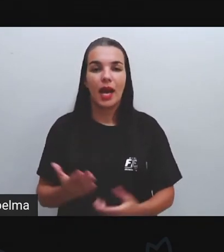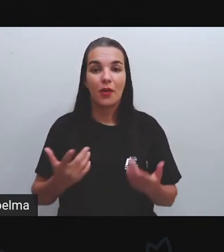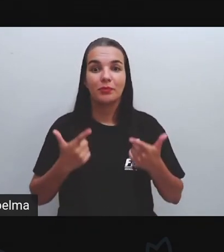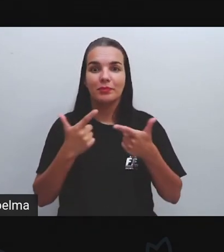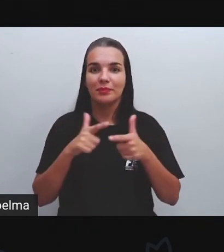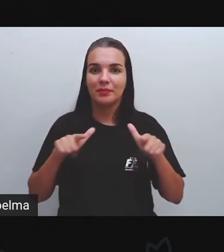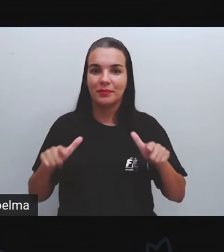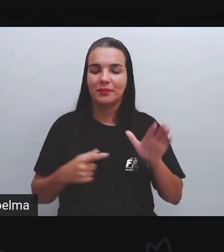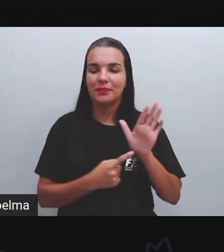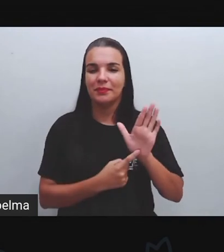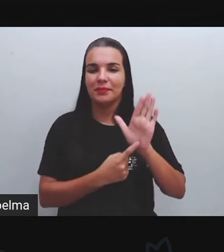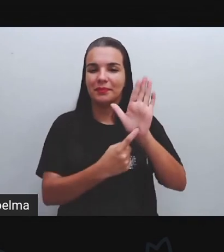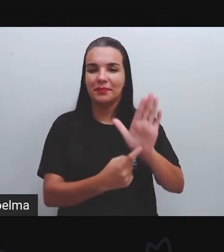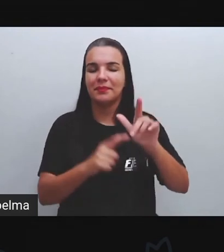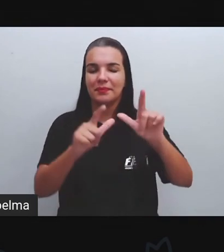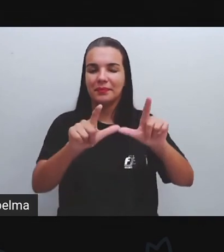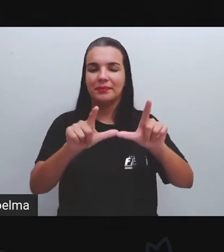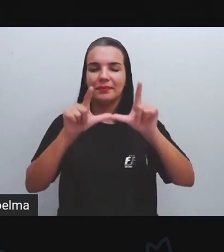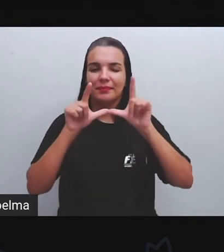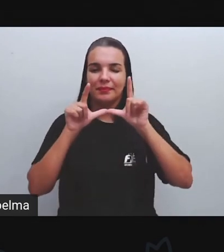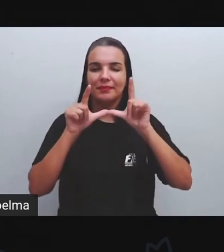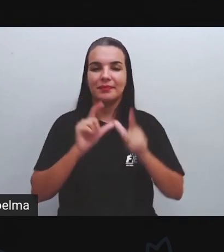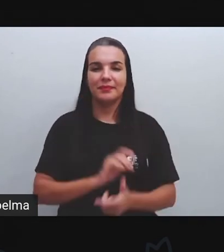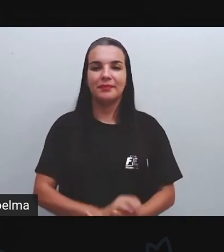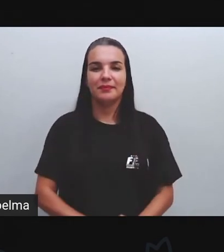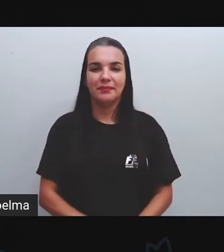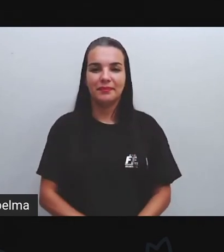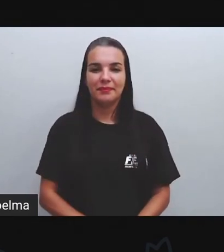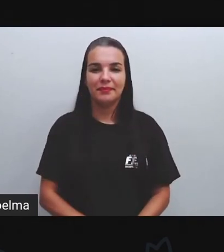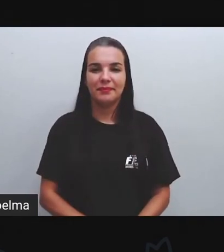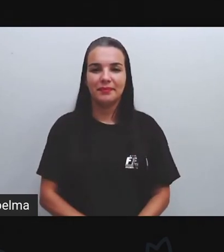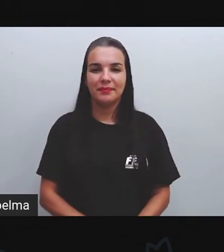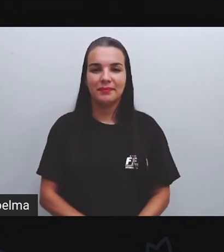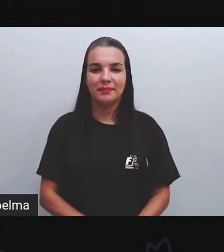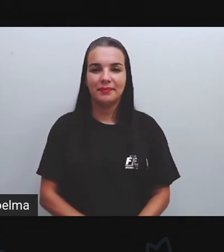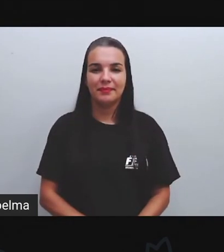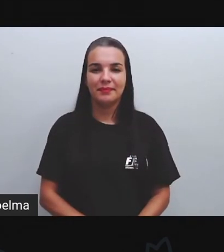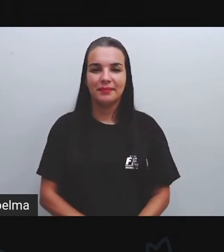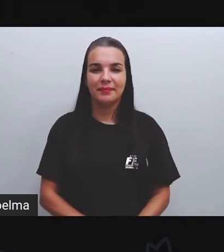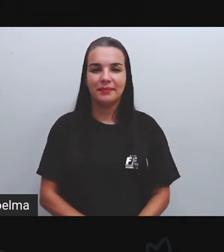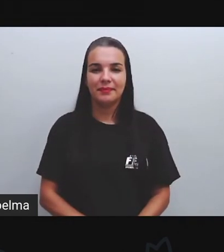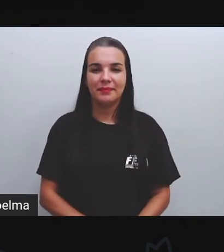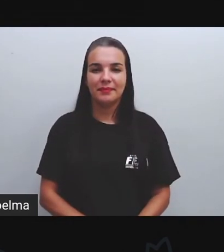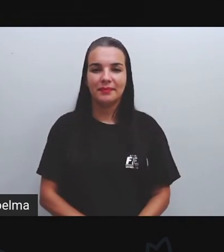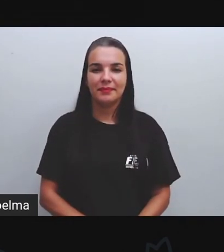novamente com vocês a tela aqui. Pronto.